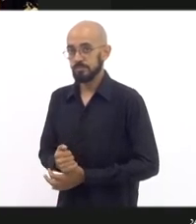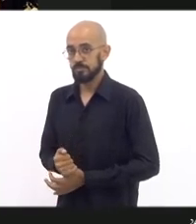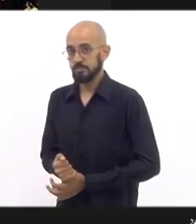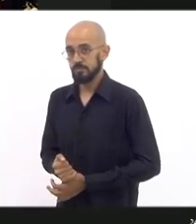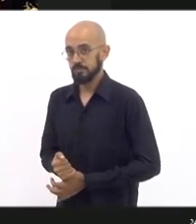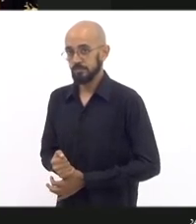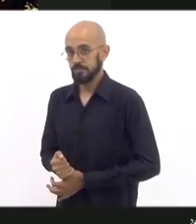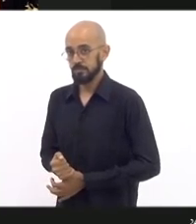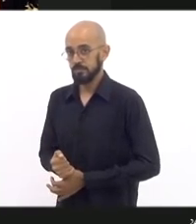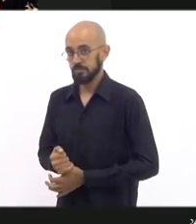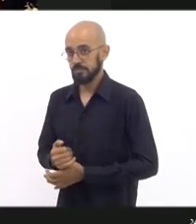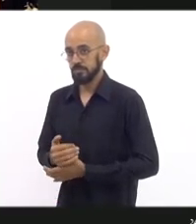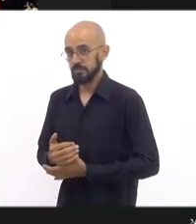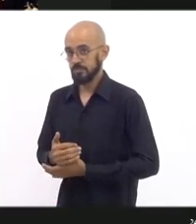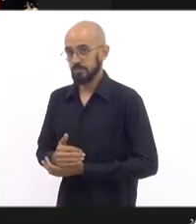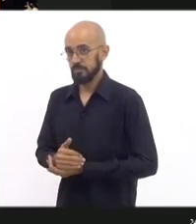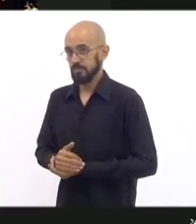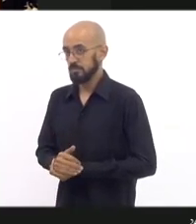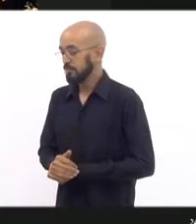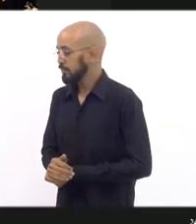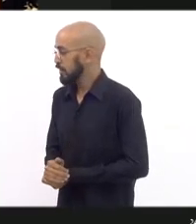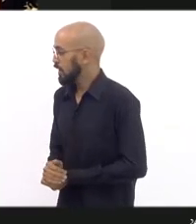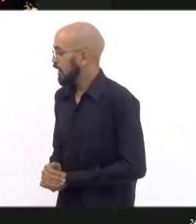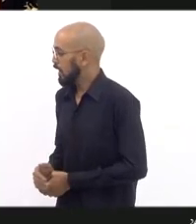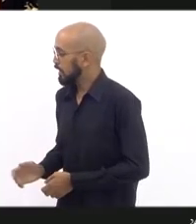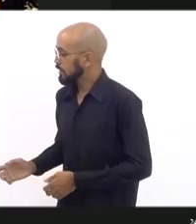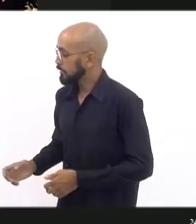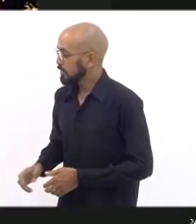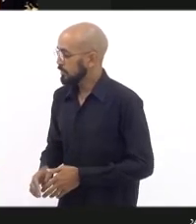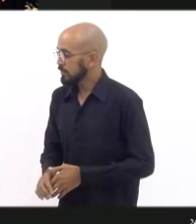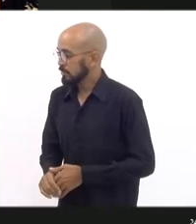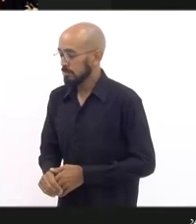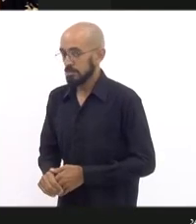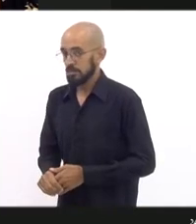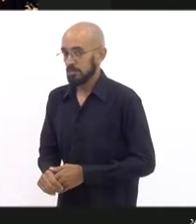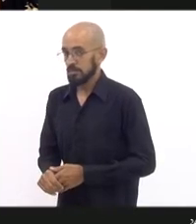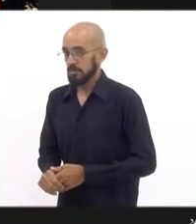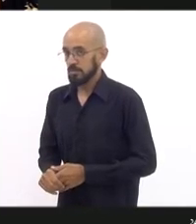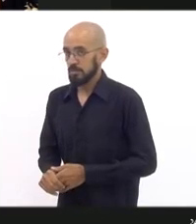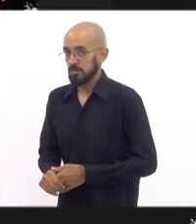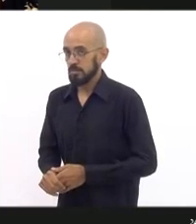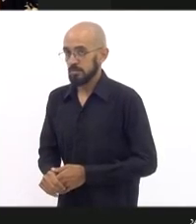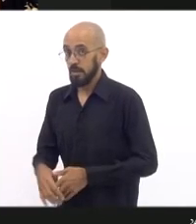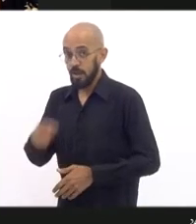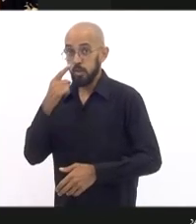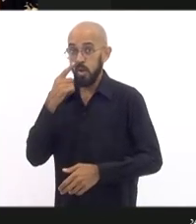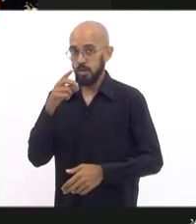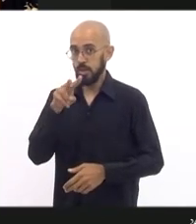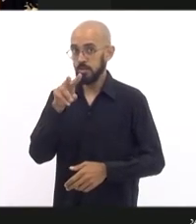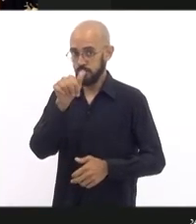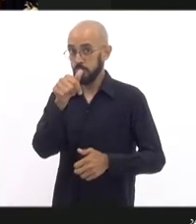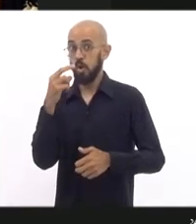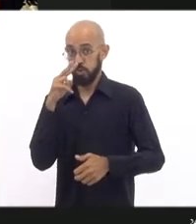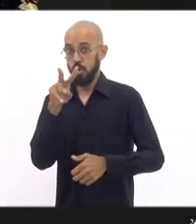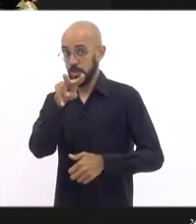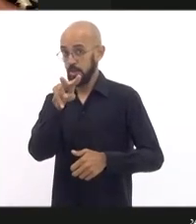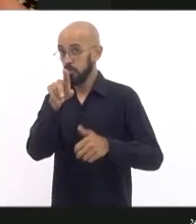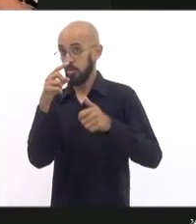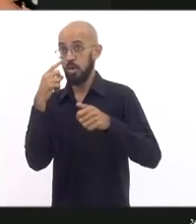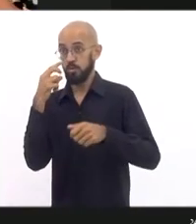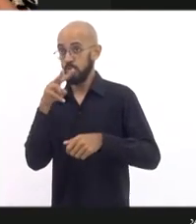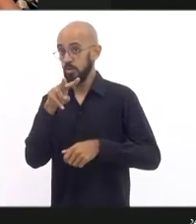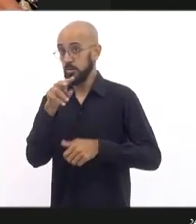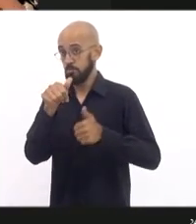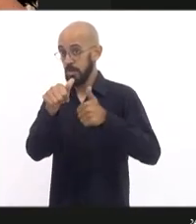Luiz Bacher, em suma, as pessoas estão chegando, a